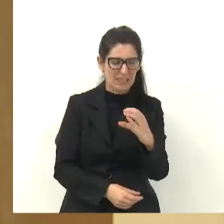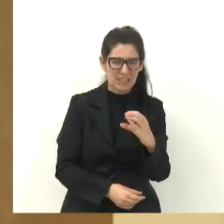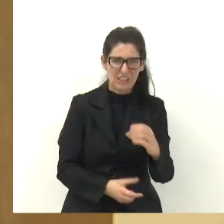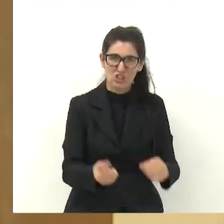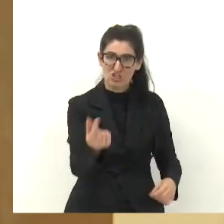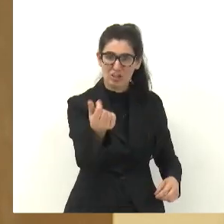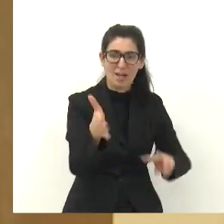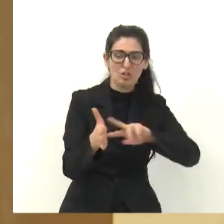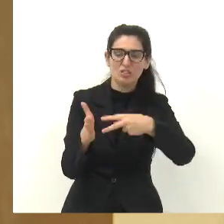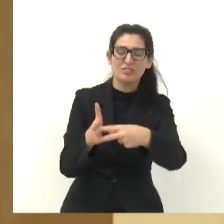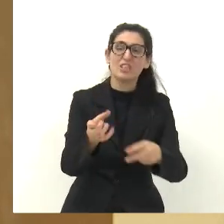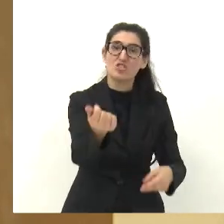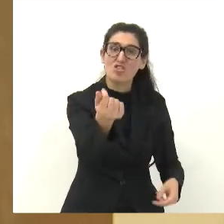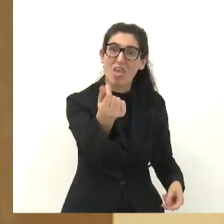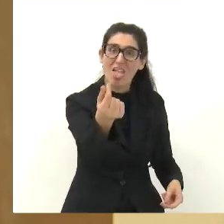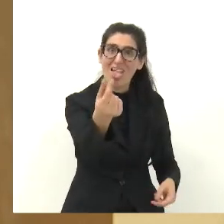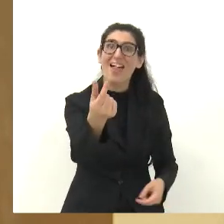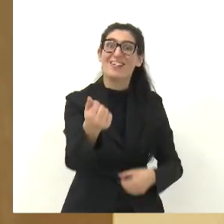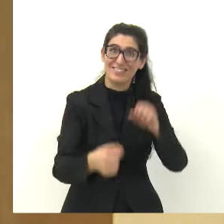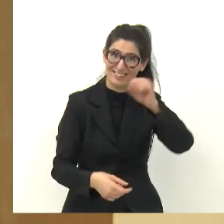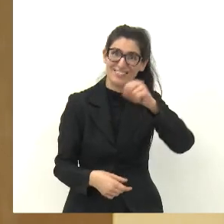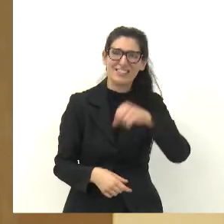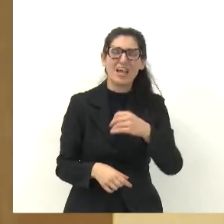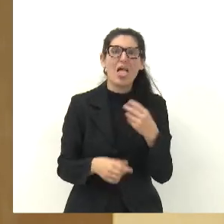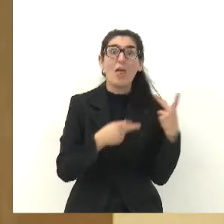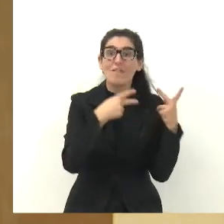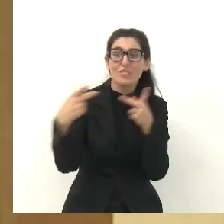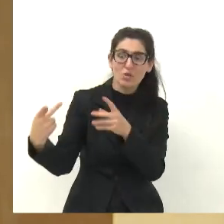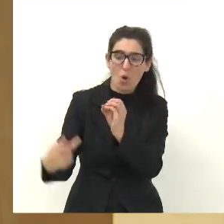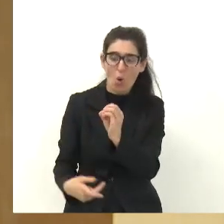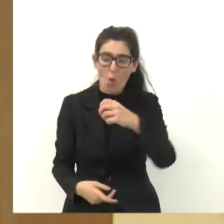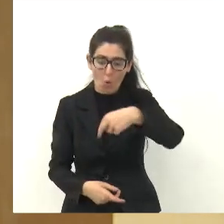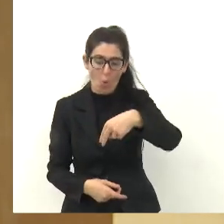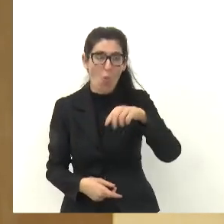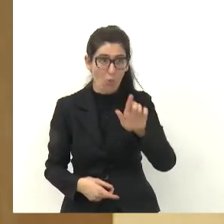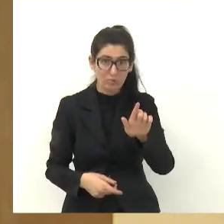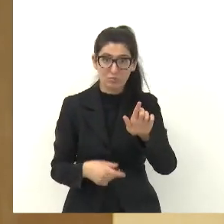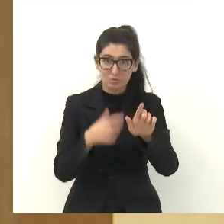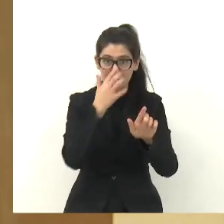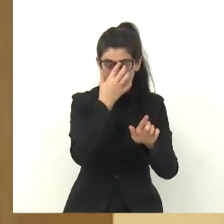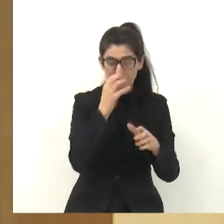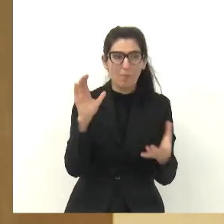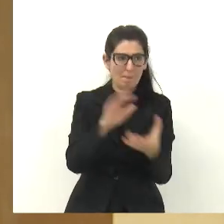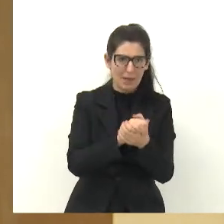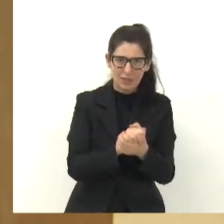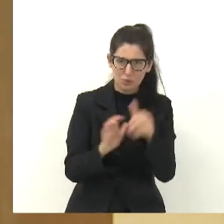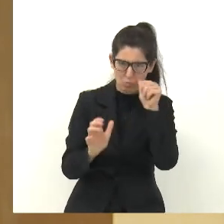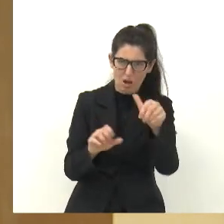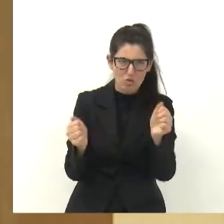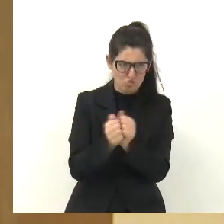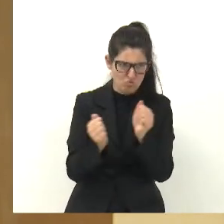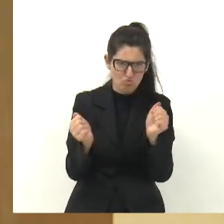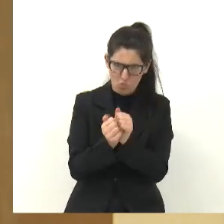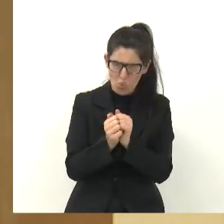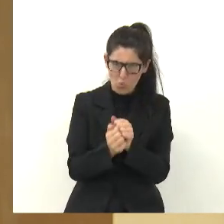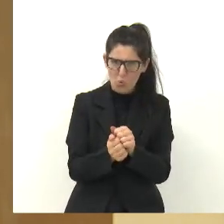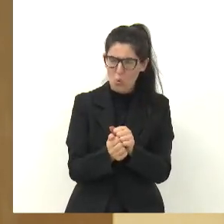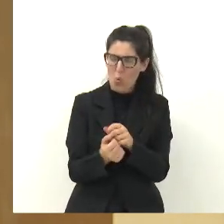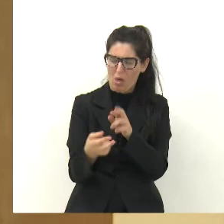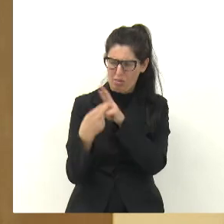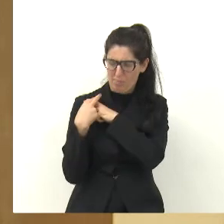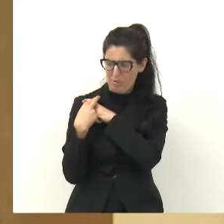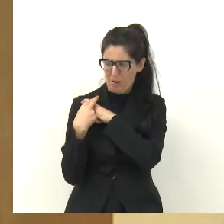da ONG, Viva Boa Vista, lá onde a Grades e o marido dela estão à frente, lá junto com a comunidade, tem muito voluntário lá,